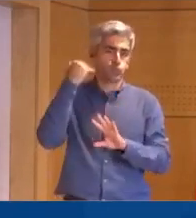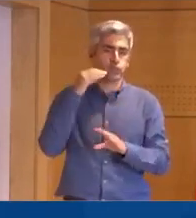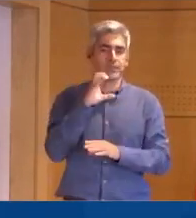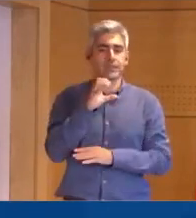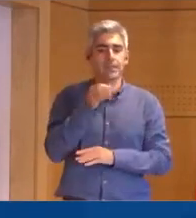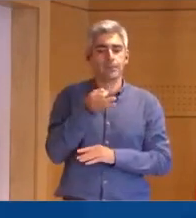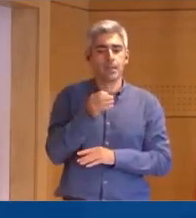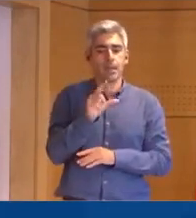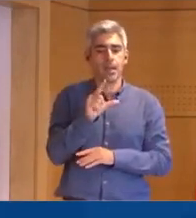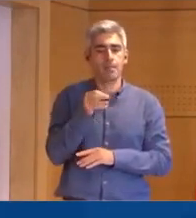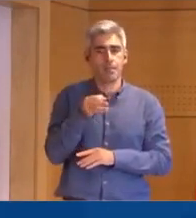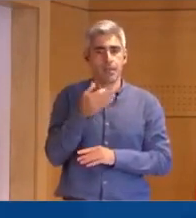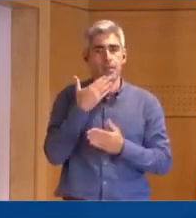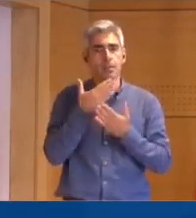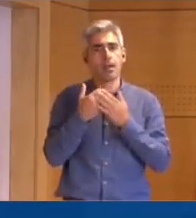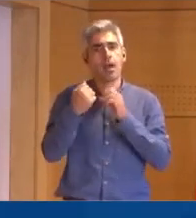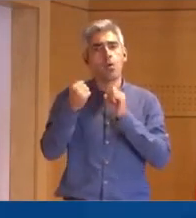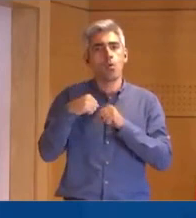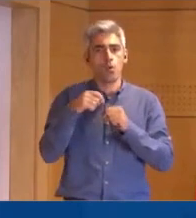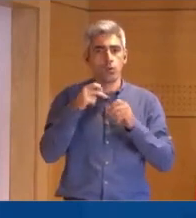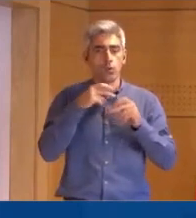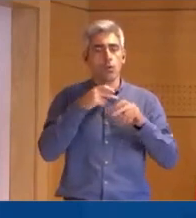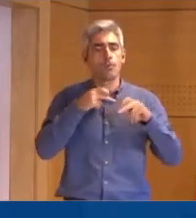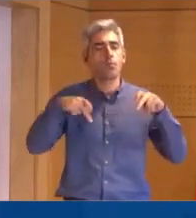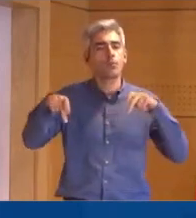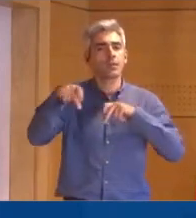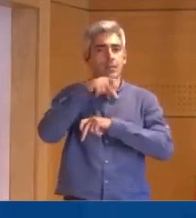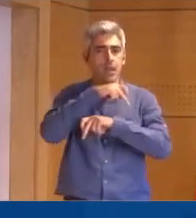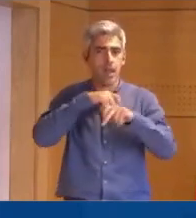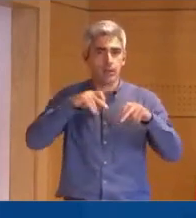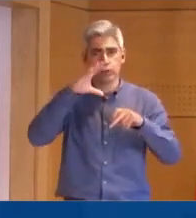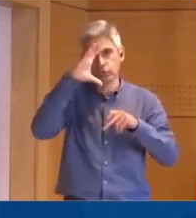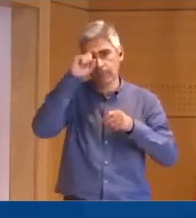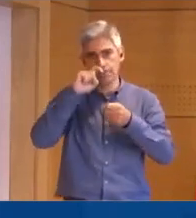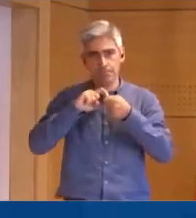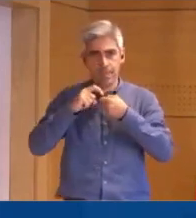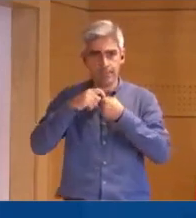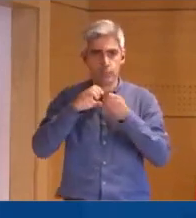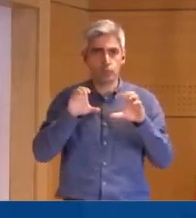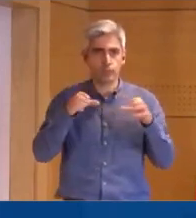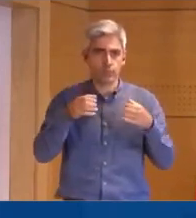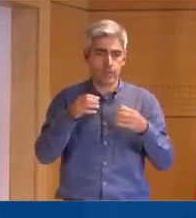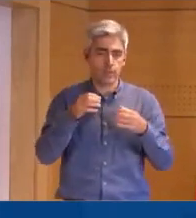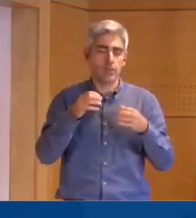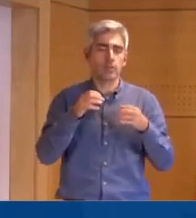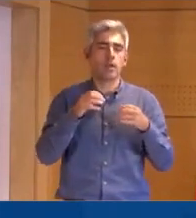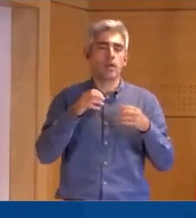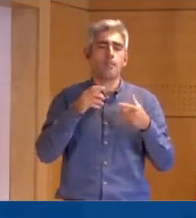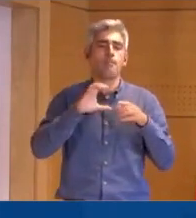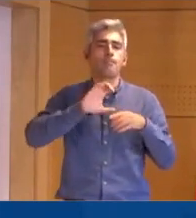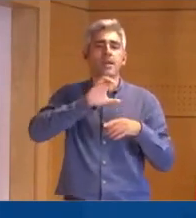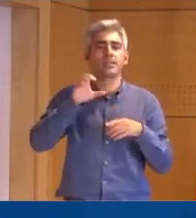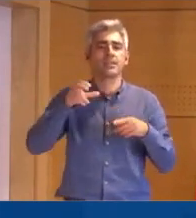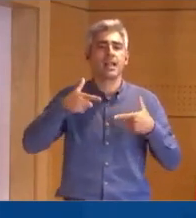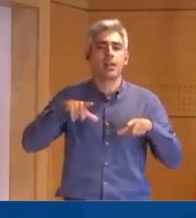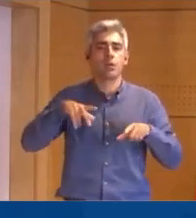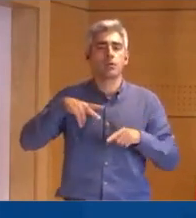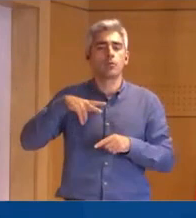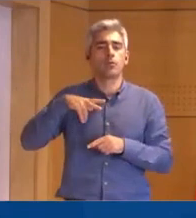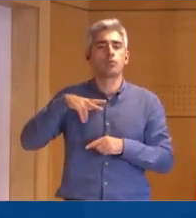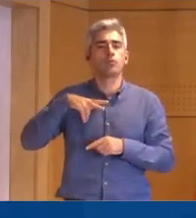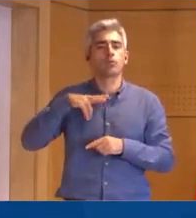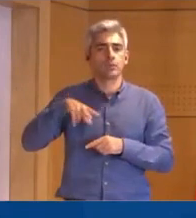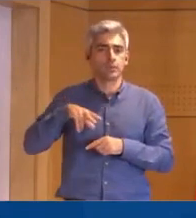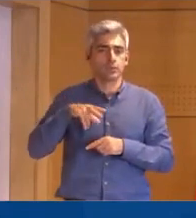garantindo assim a aplicação plena do Acordo sobre a Mobilidade entre os Estados-membros da Comunidade de Países de Língua Portuguesa, assinada em Luanda,